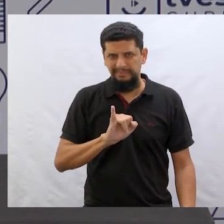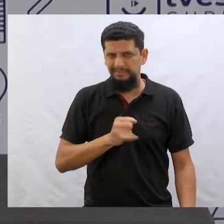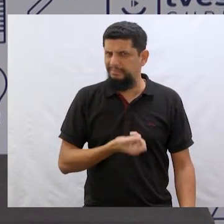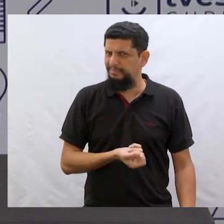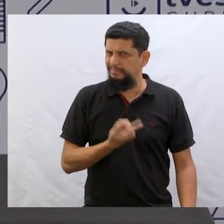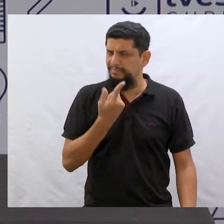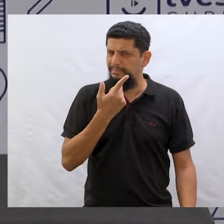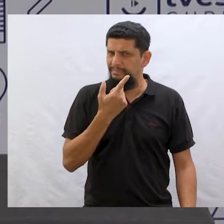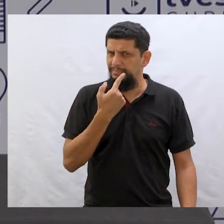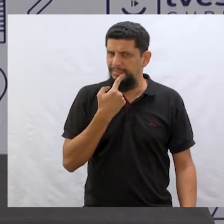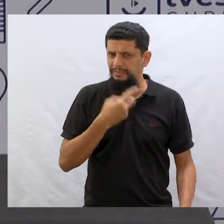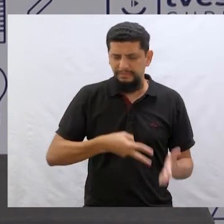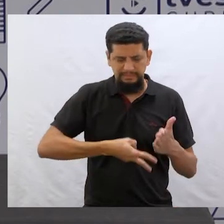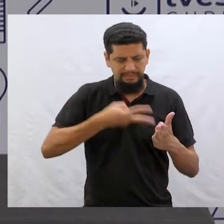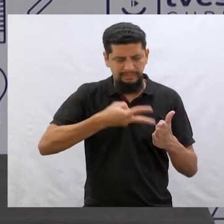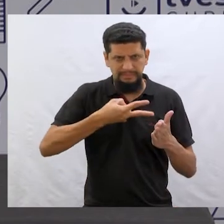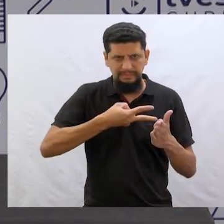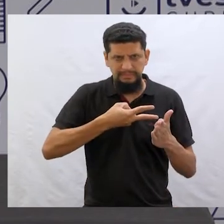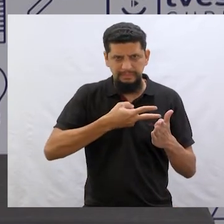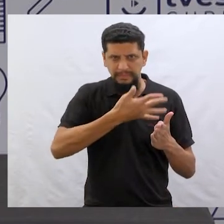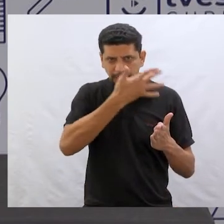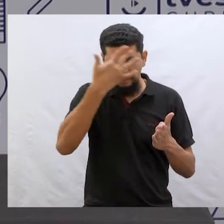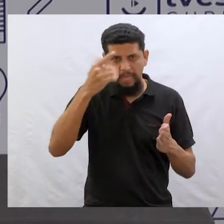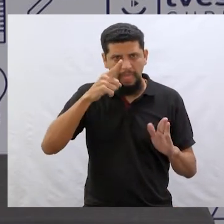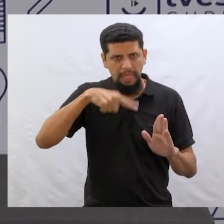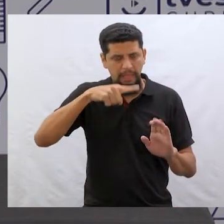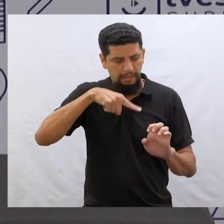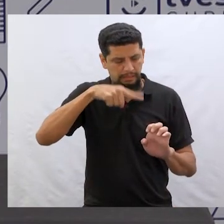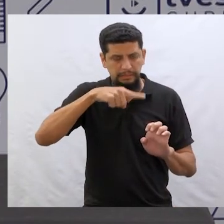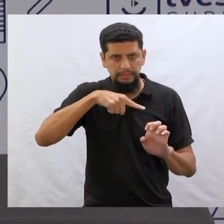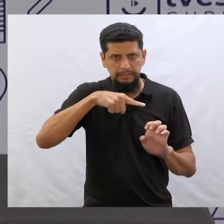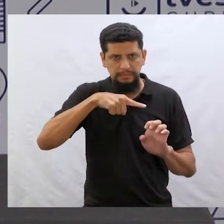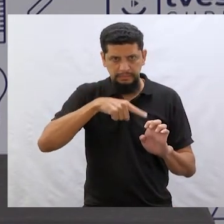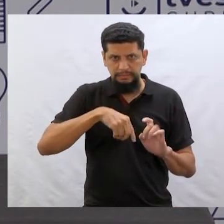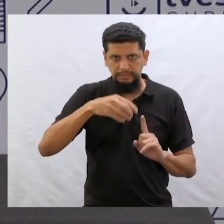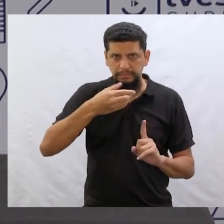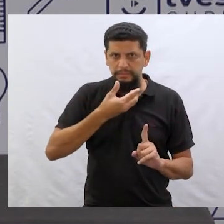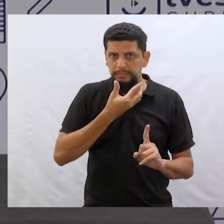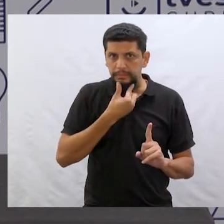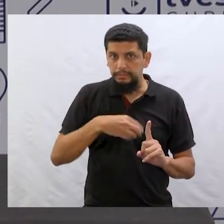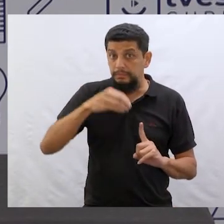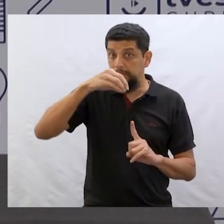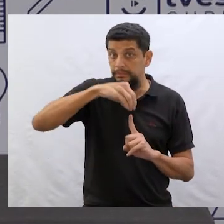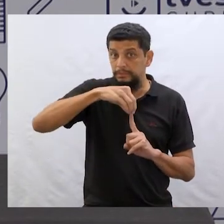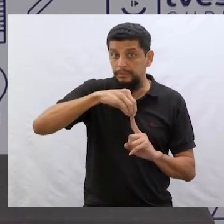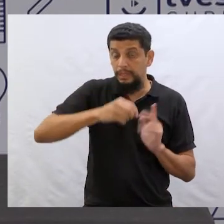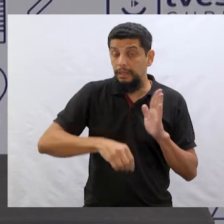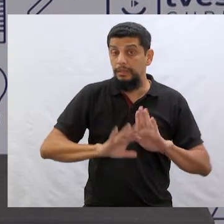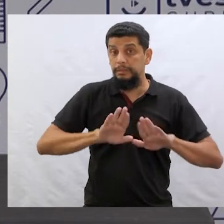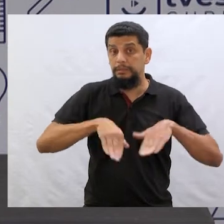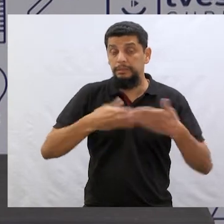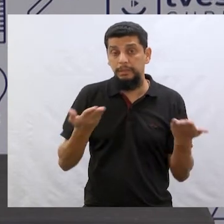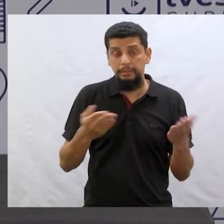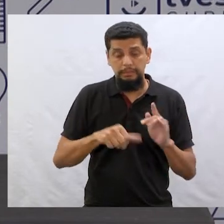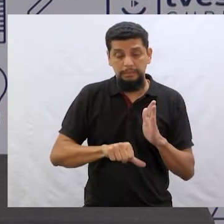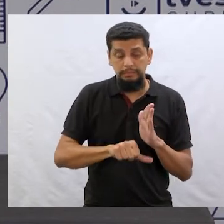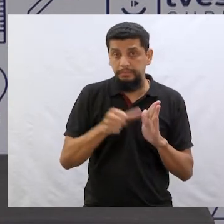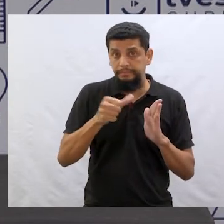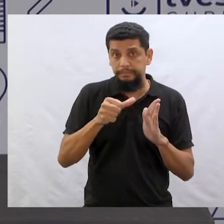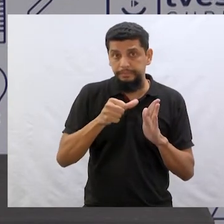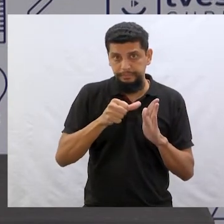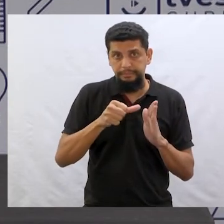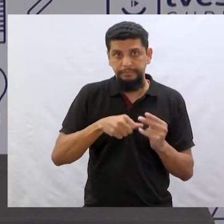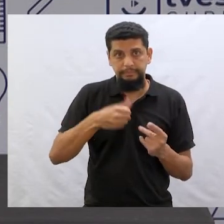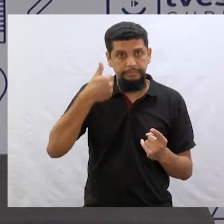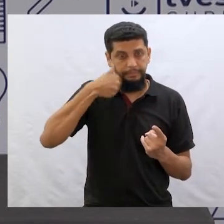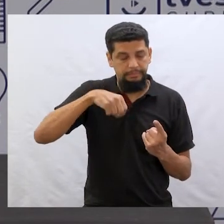E aí o Matheus lançou a seguinte pergunta. A segunda pessoa é o rei? Então, a primeira é a rainha? Aí, rapaz,